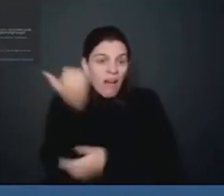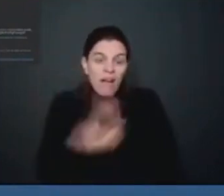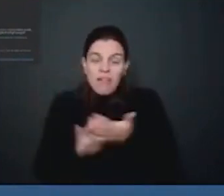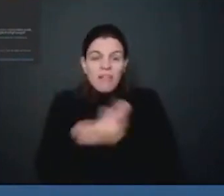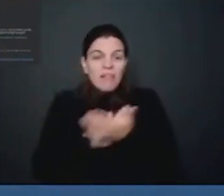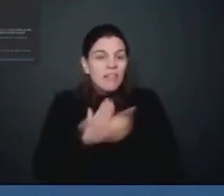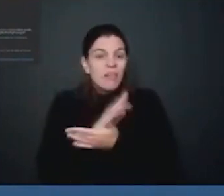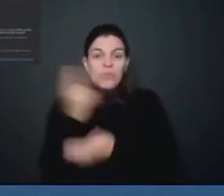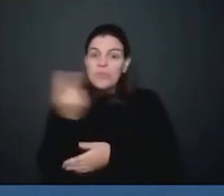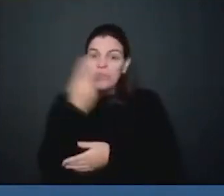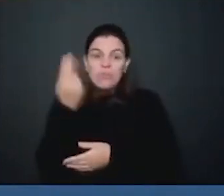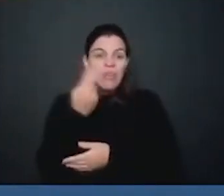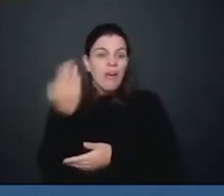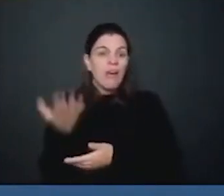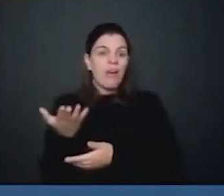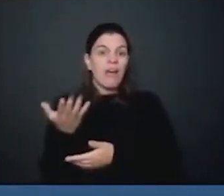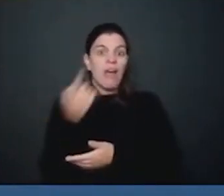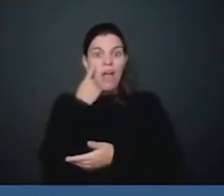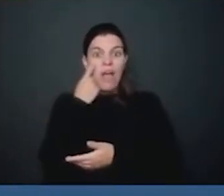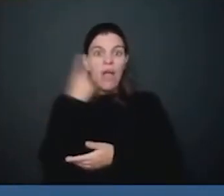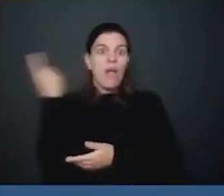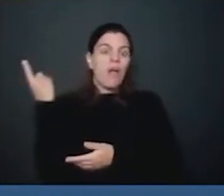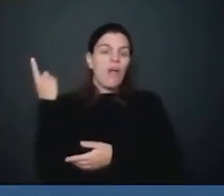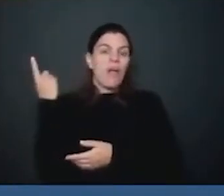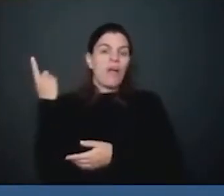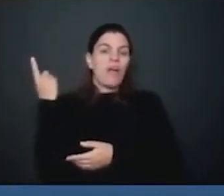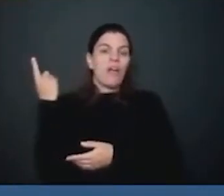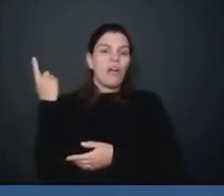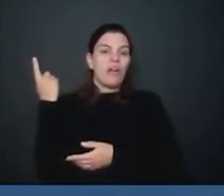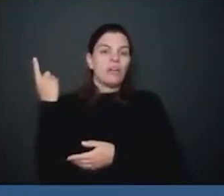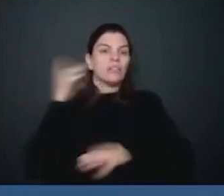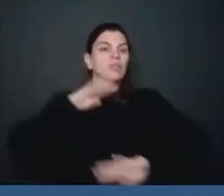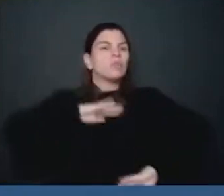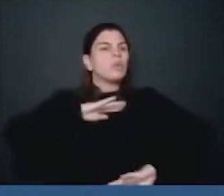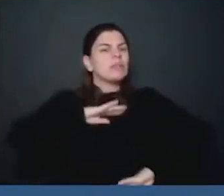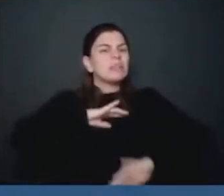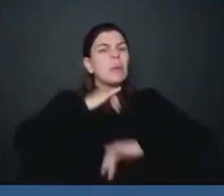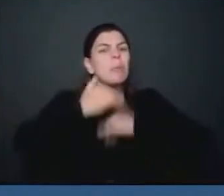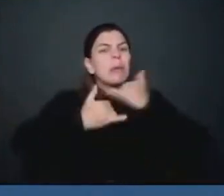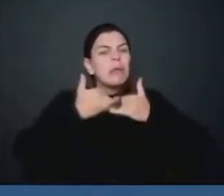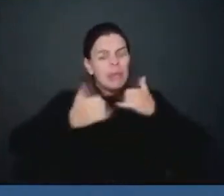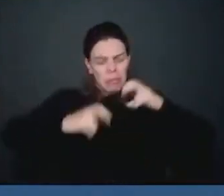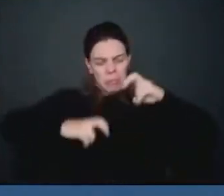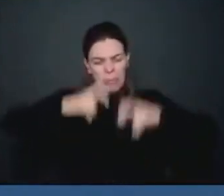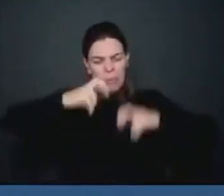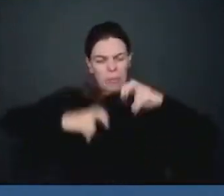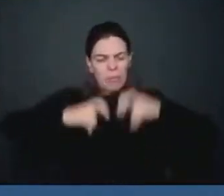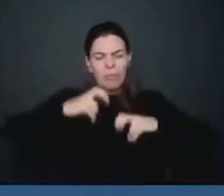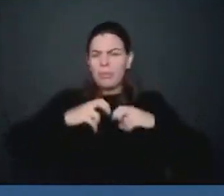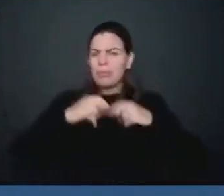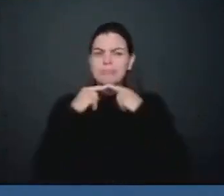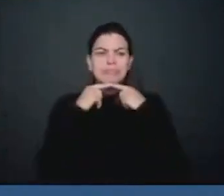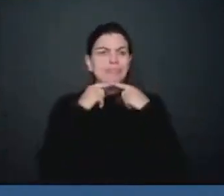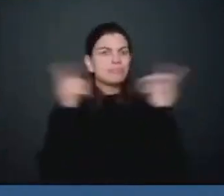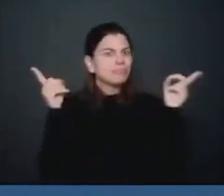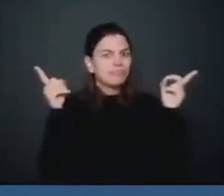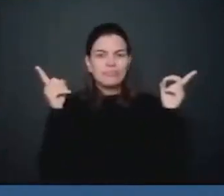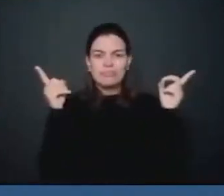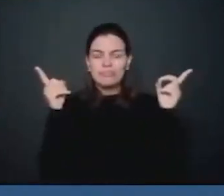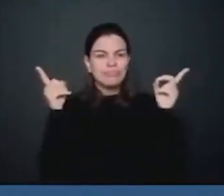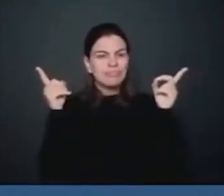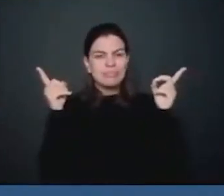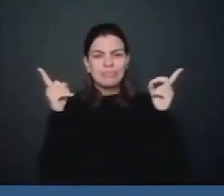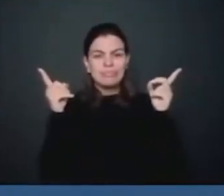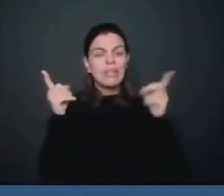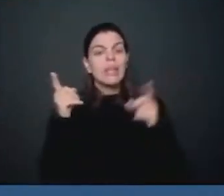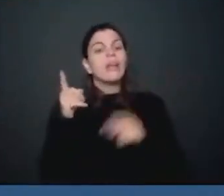dia, porque uma vez vão estar de férias. Essa é a situação de muitos brinquedos que encontram hoje nas nossas praças. E é por isso que eu estou aqui